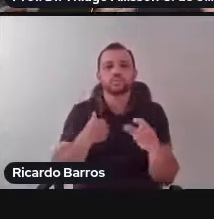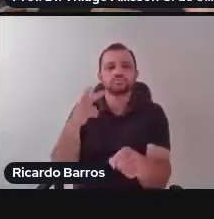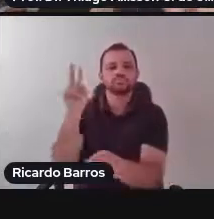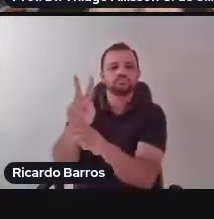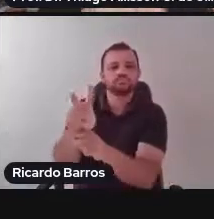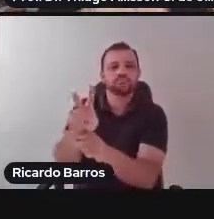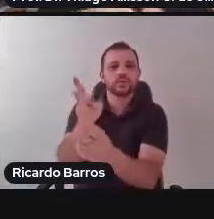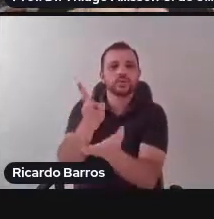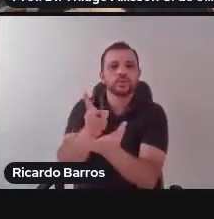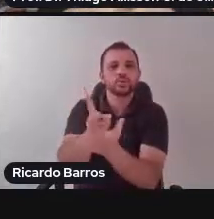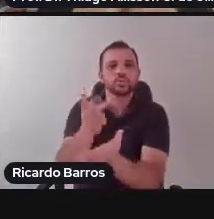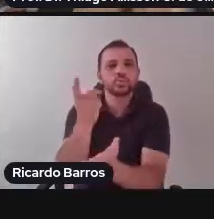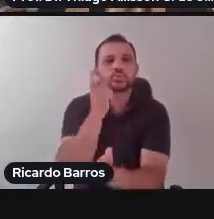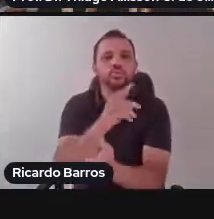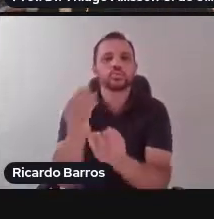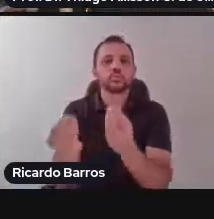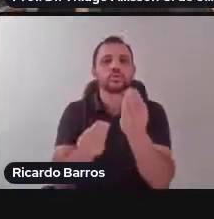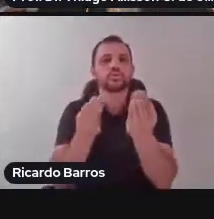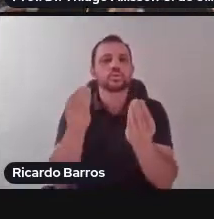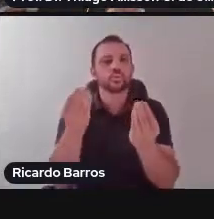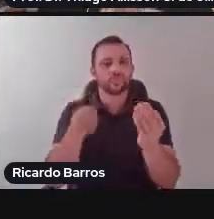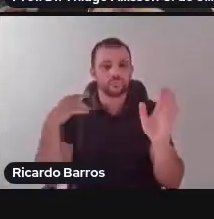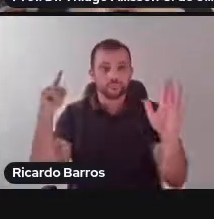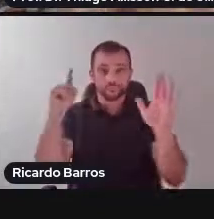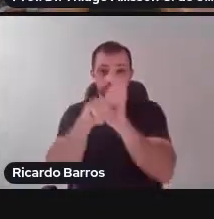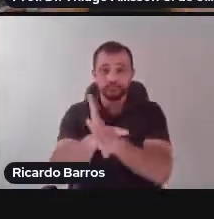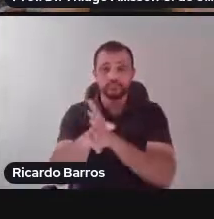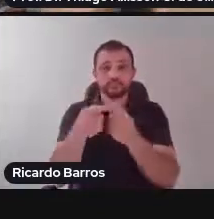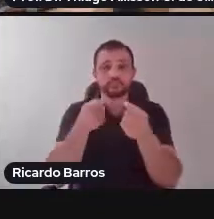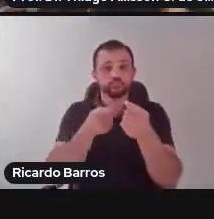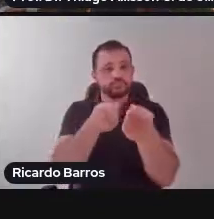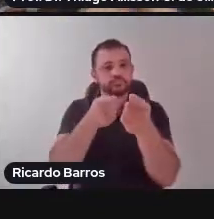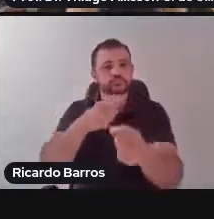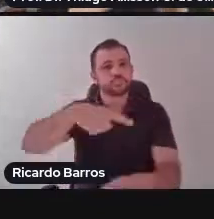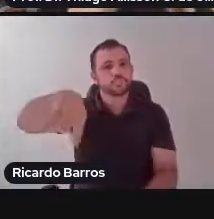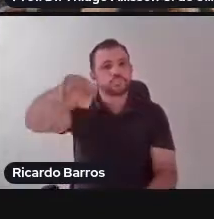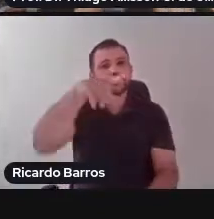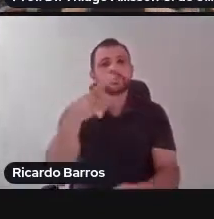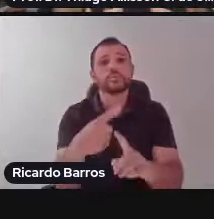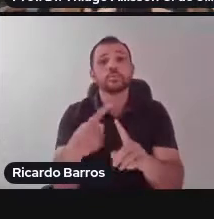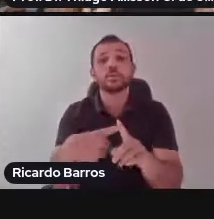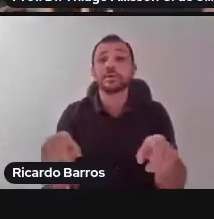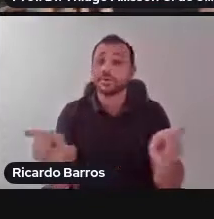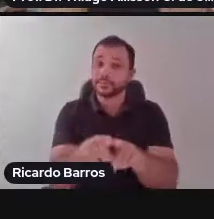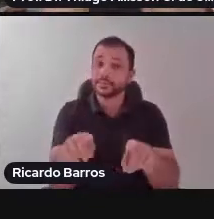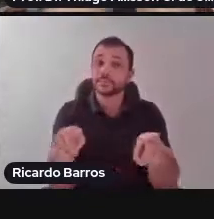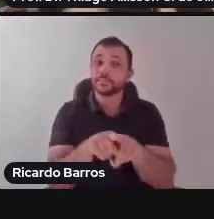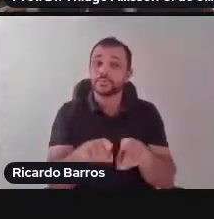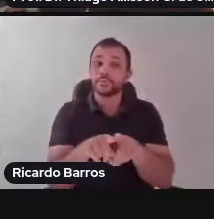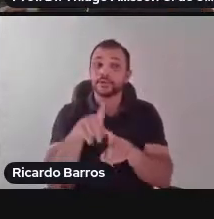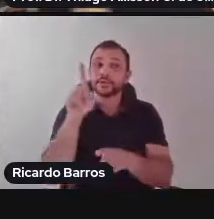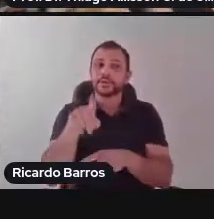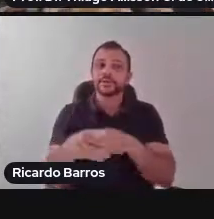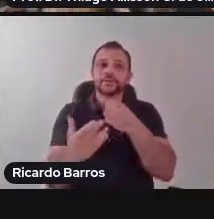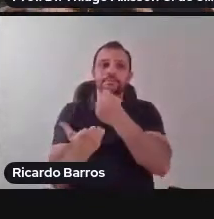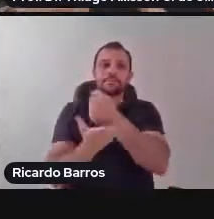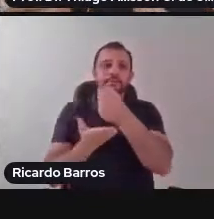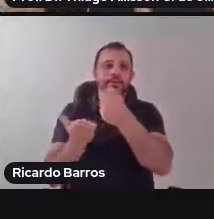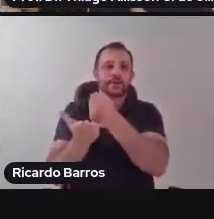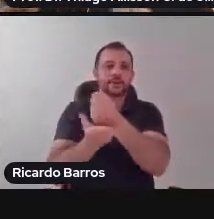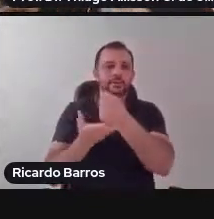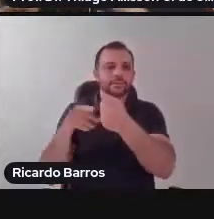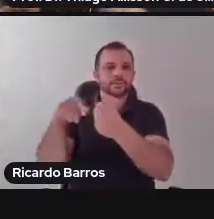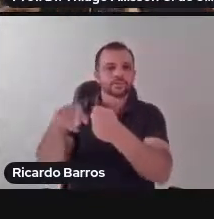então, é uma pergunta que eu provoco todos vocês, porque esse também é um escopo do bacharelado